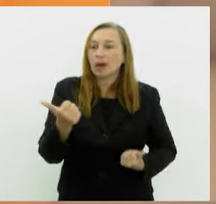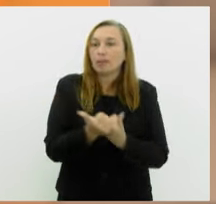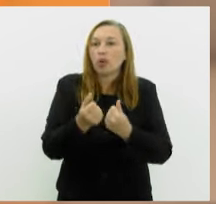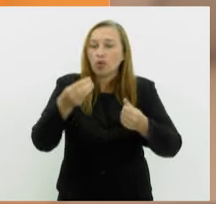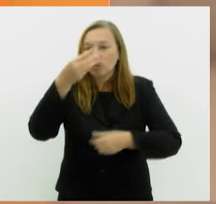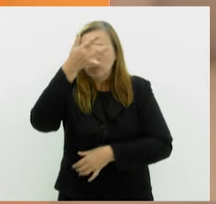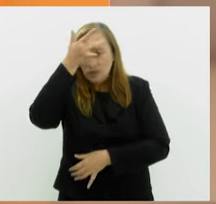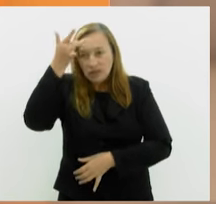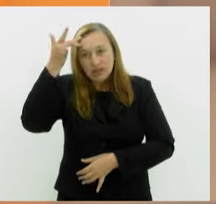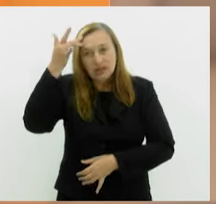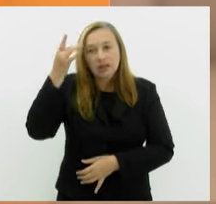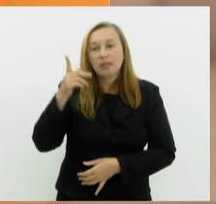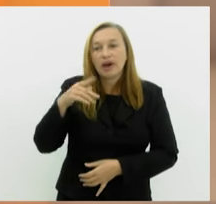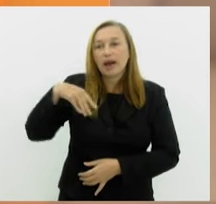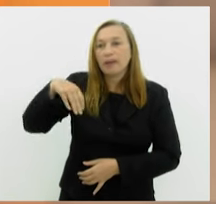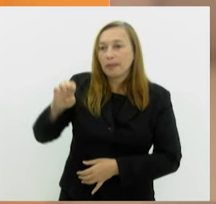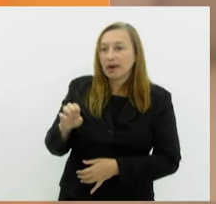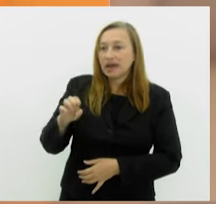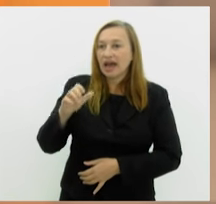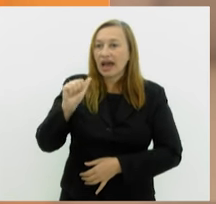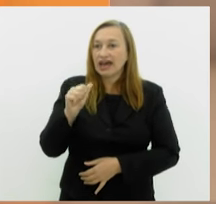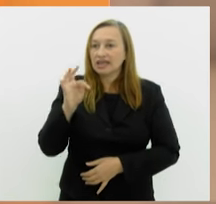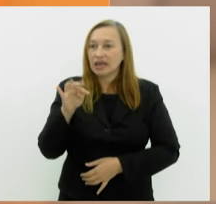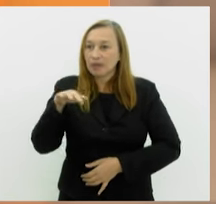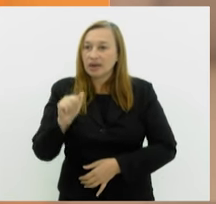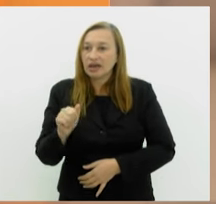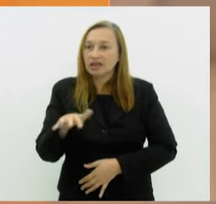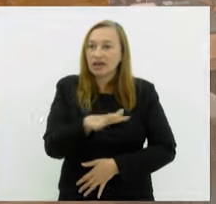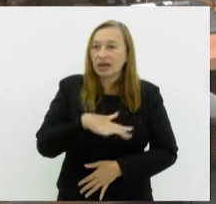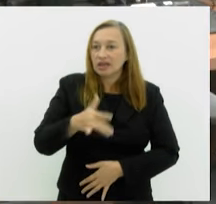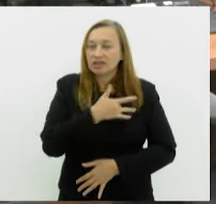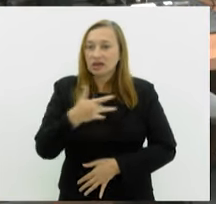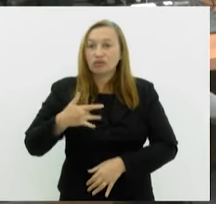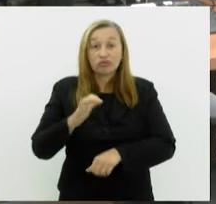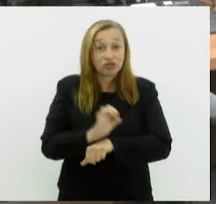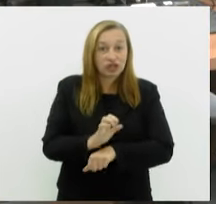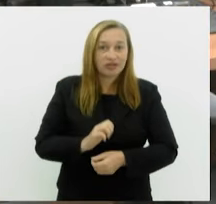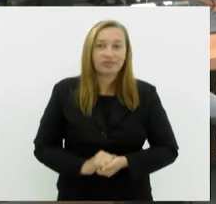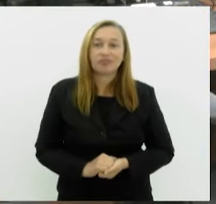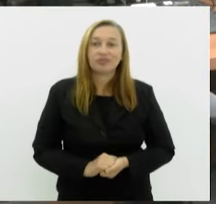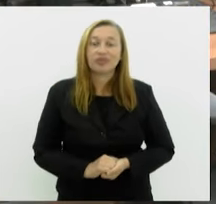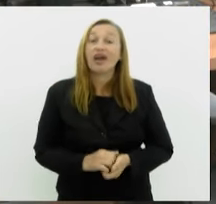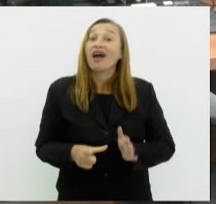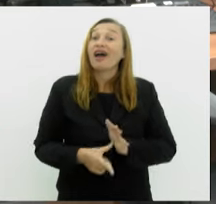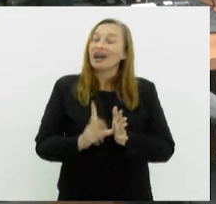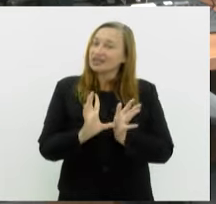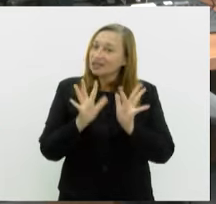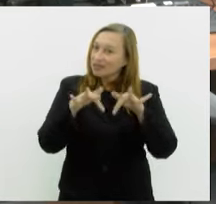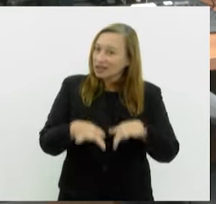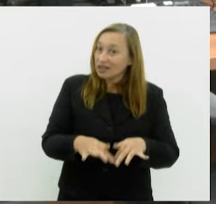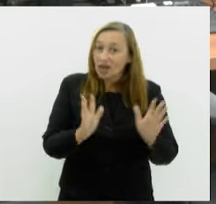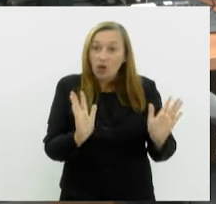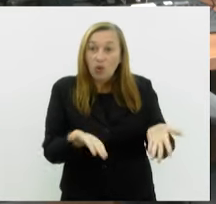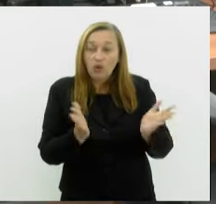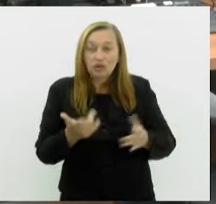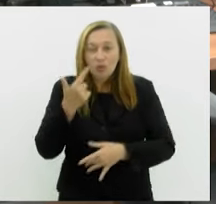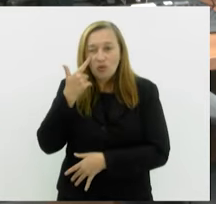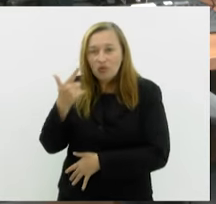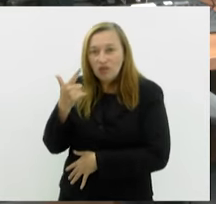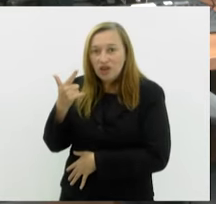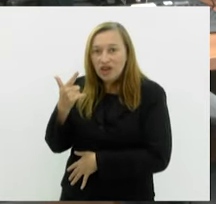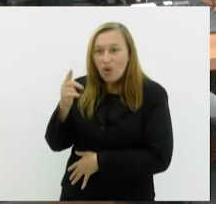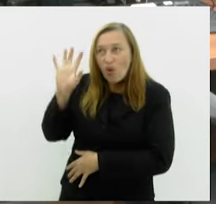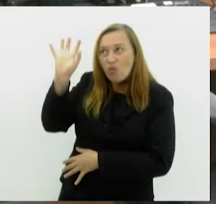para mães atípicas em unidades de saúde do Estado. E antes de encerrar a edição de hoje, a gente vai dar uma olhada no